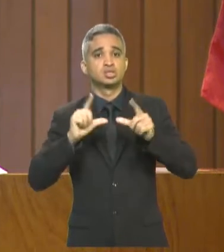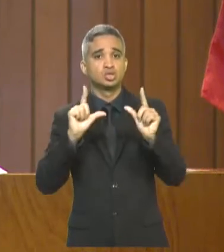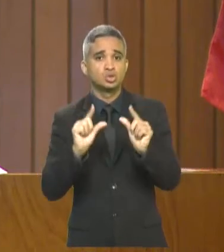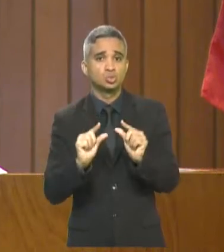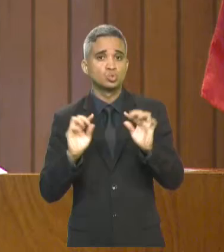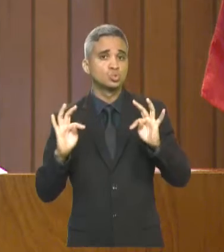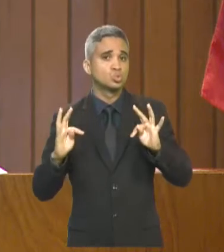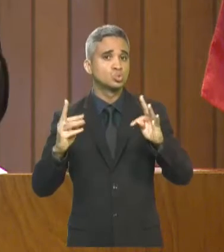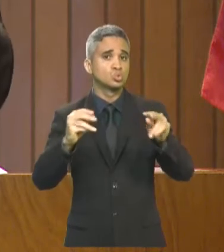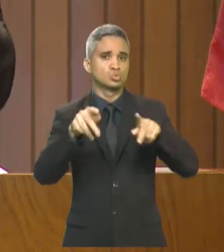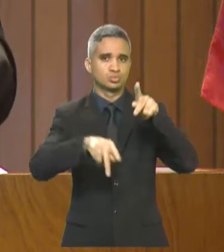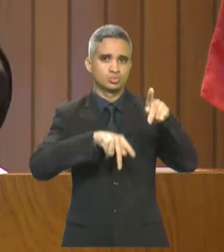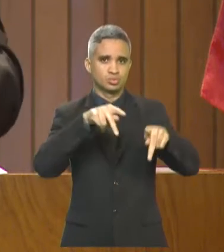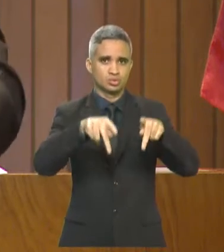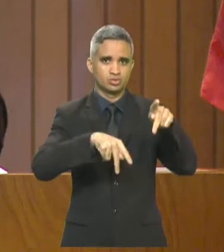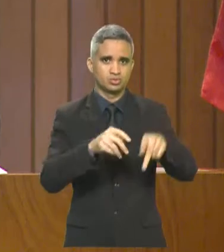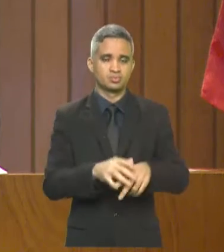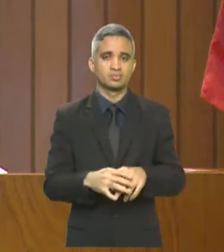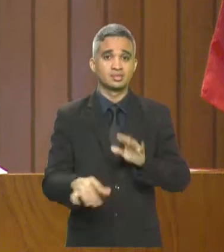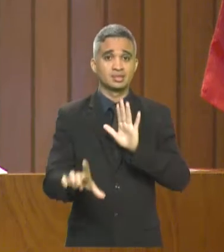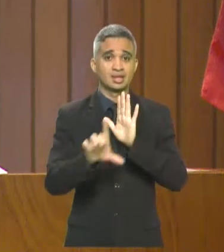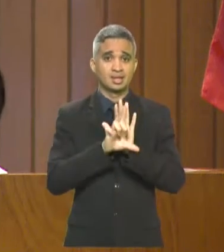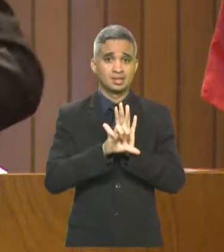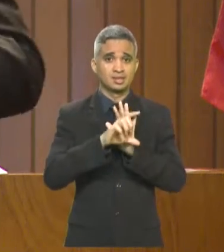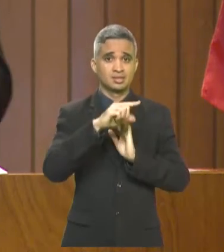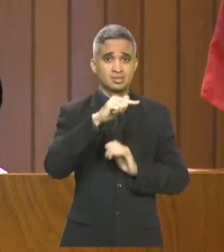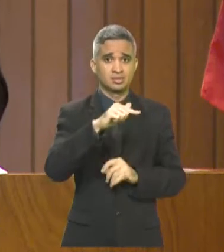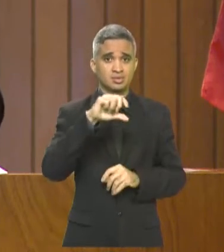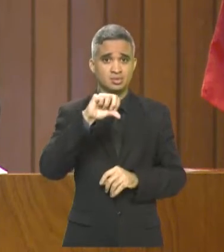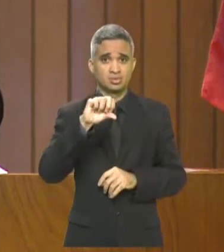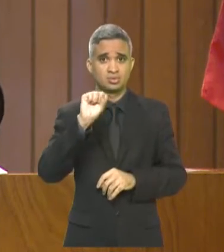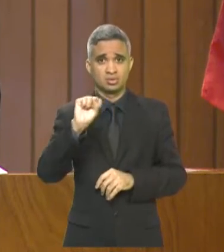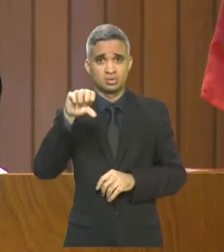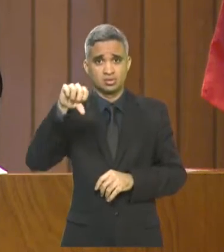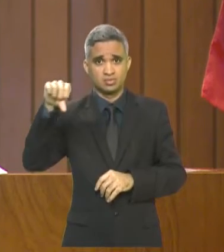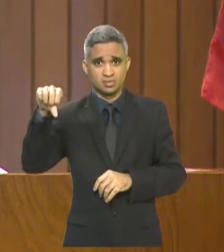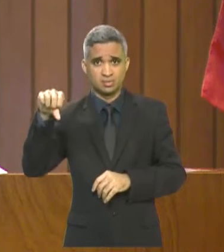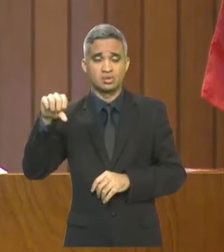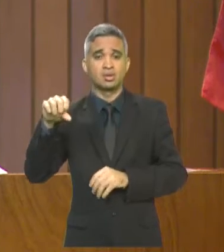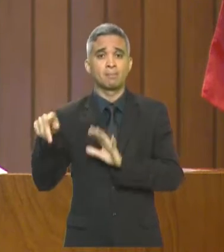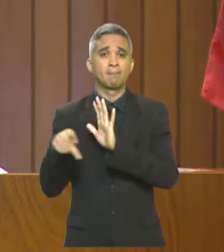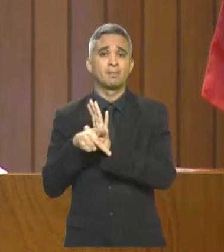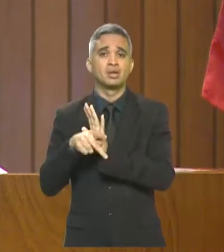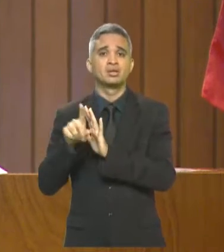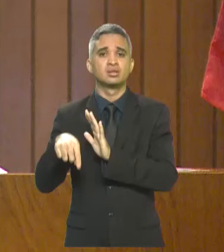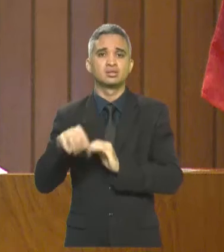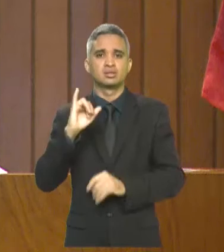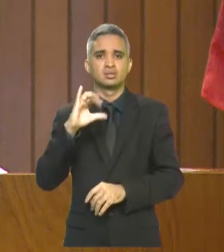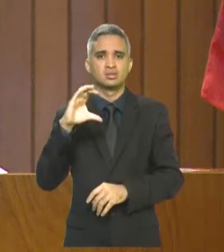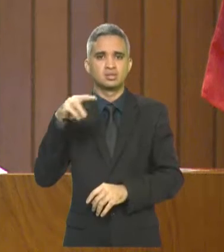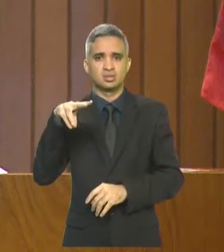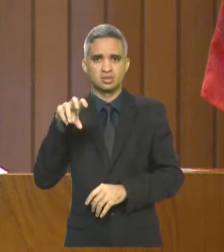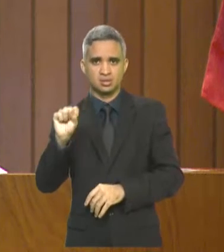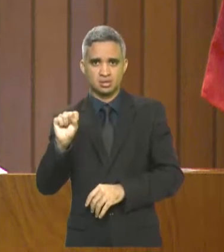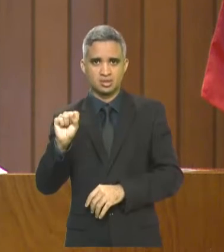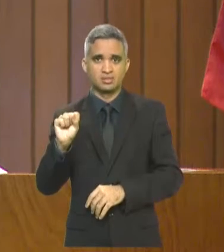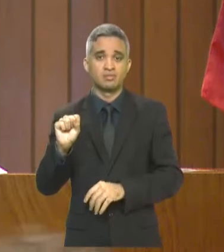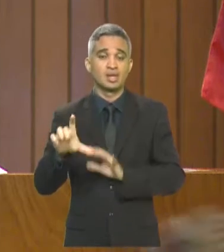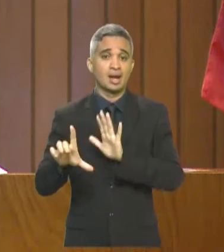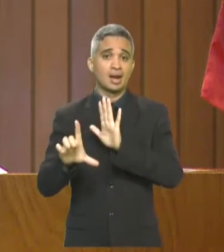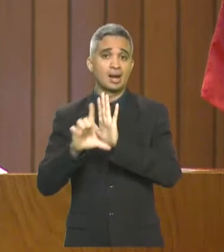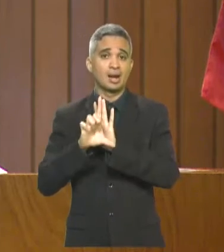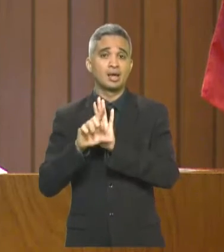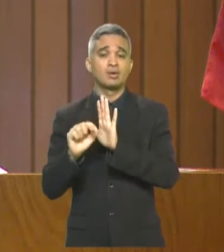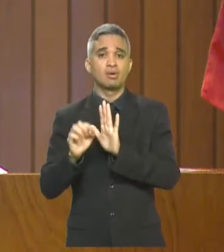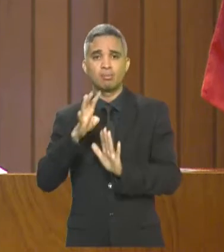.799, que é a lei do ICMS, ela tem uma incoerência, ela tem um equívoco. Ela coloca a gasolina,